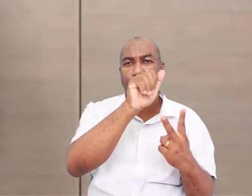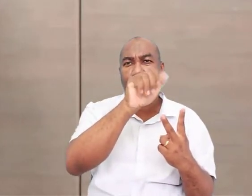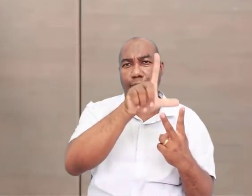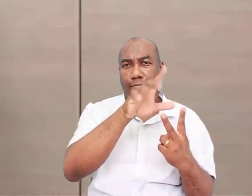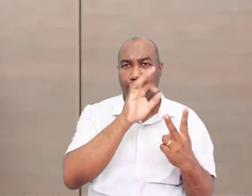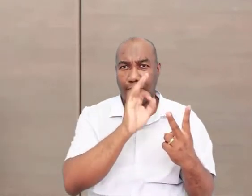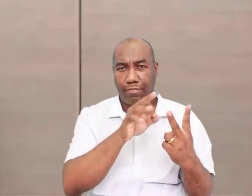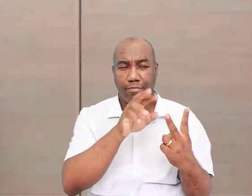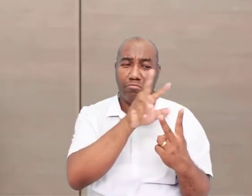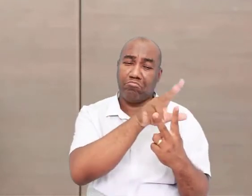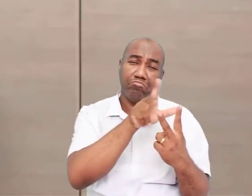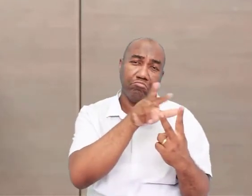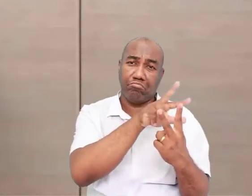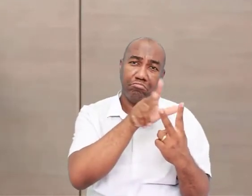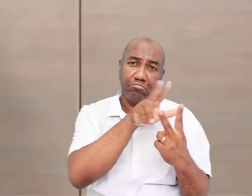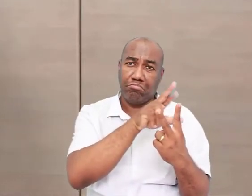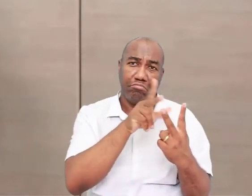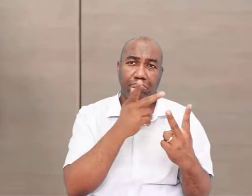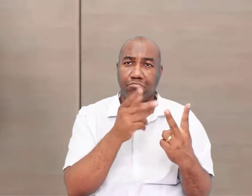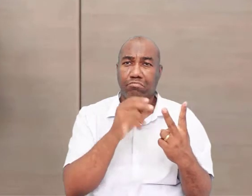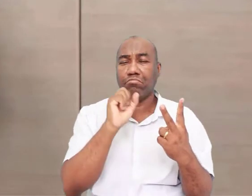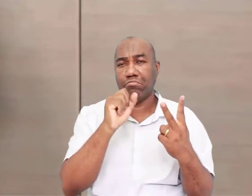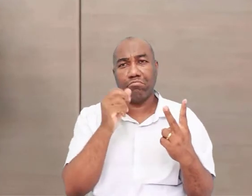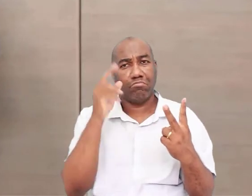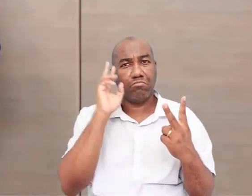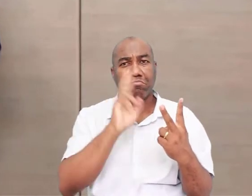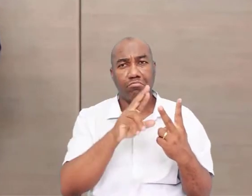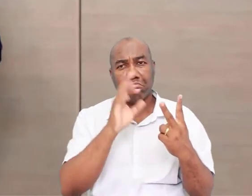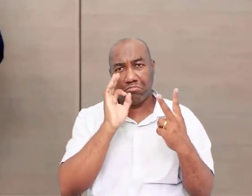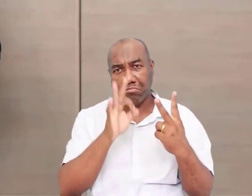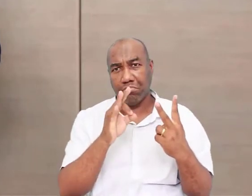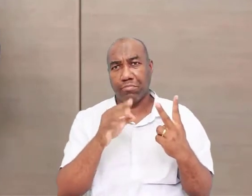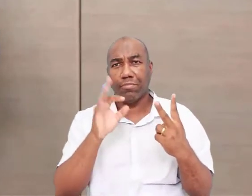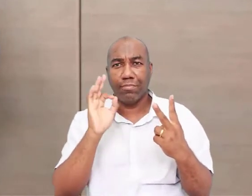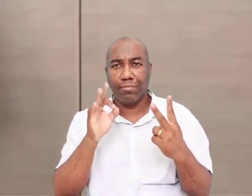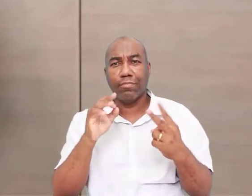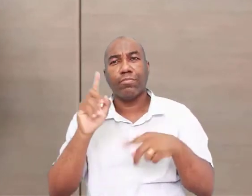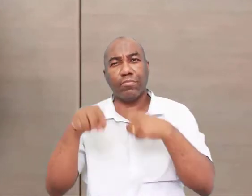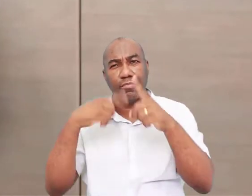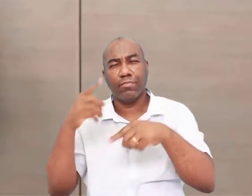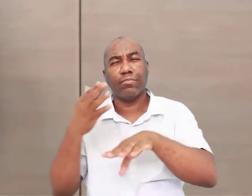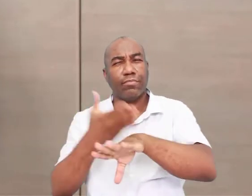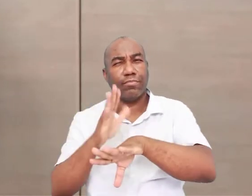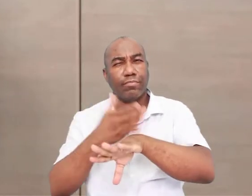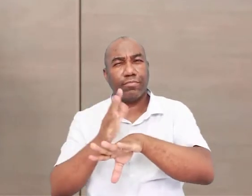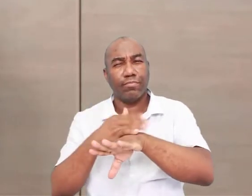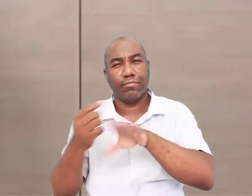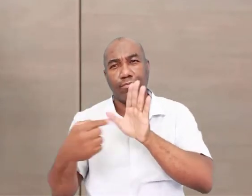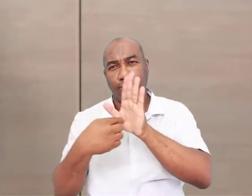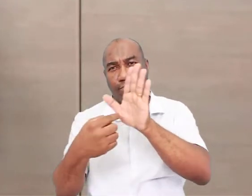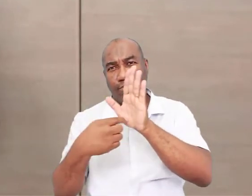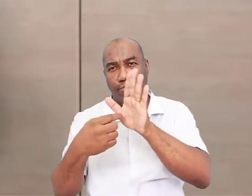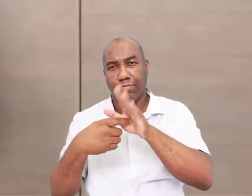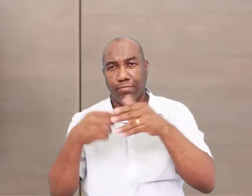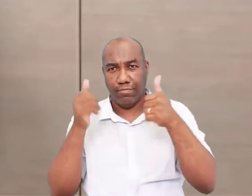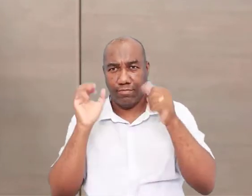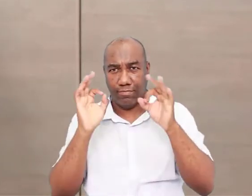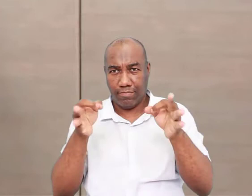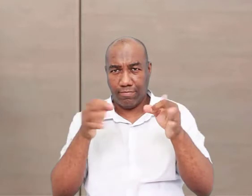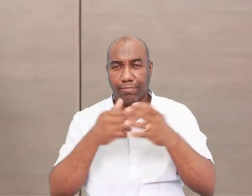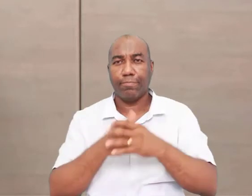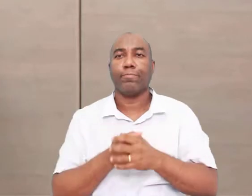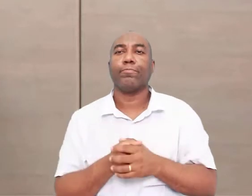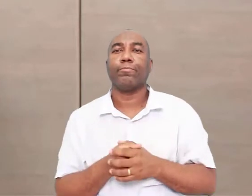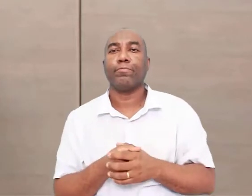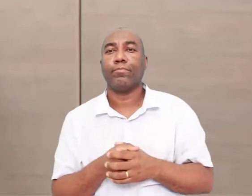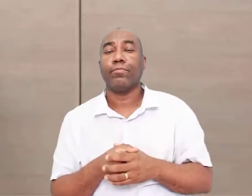tiver uma outra questão que complete isso daqui, tá? Depois, quando a gente for fazer os exercícios, eu mostro isso pra vocês. Tá,